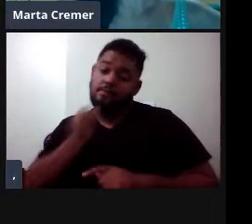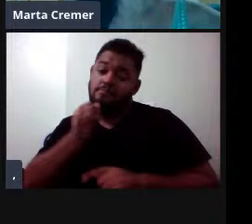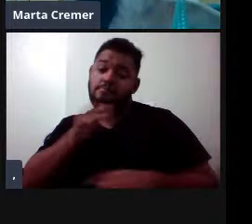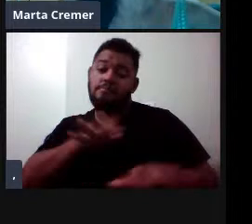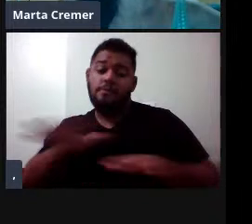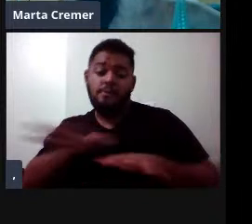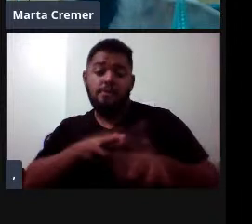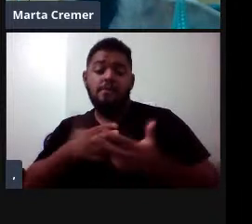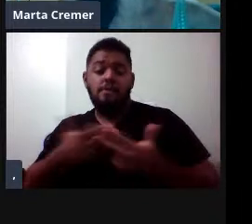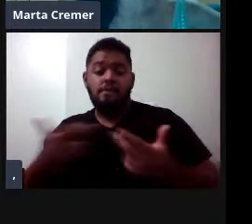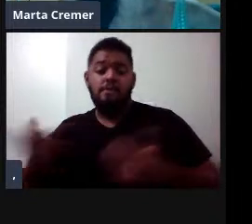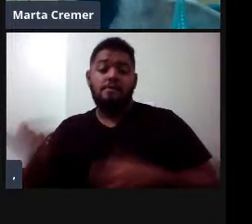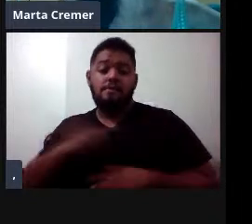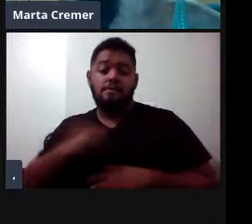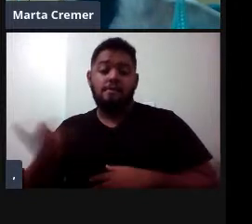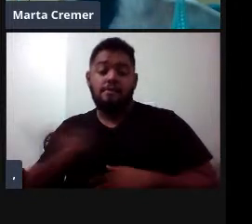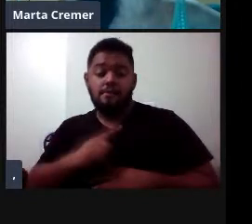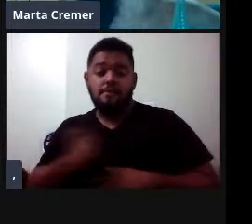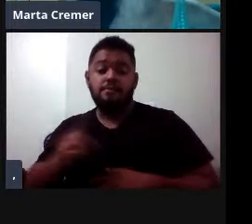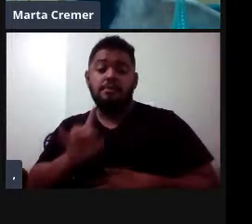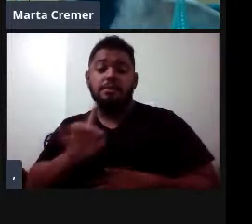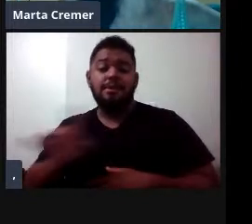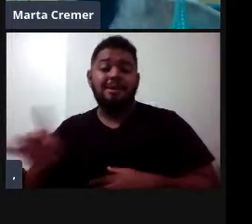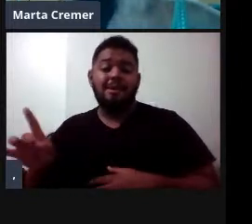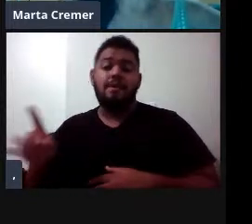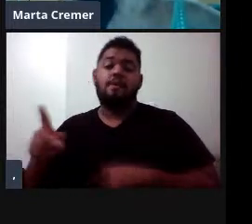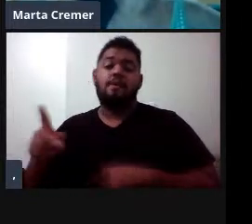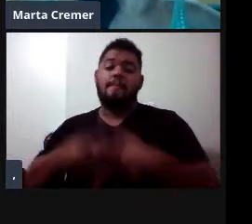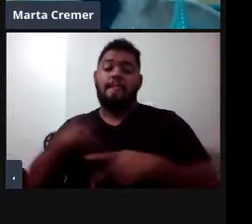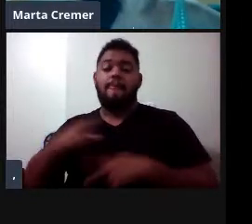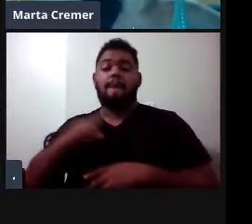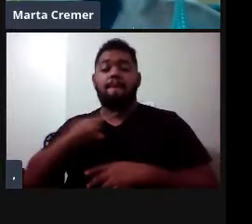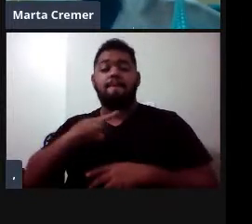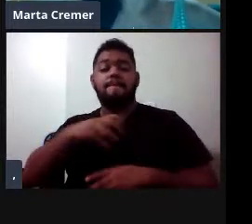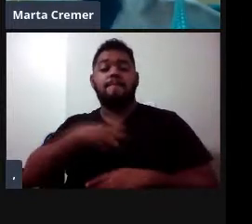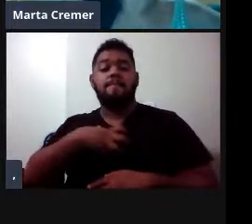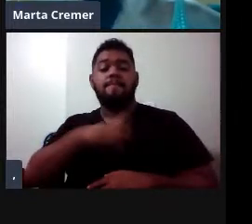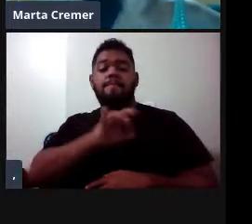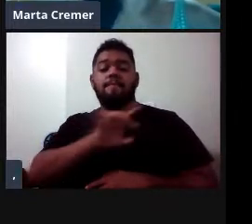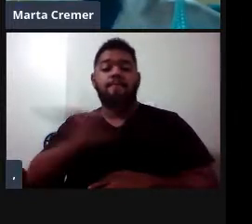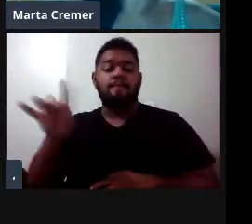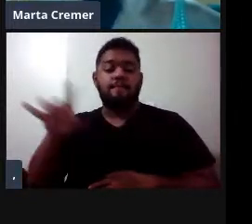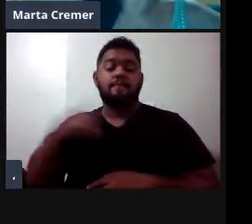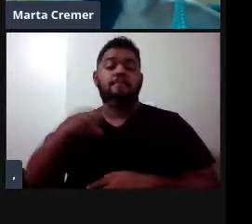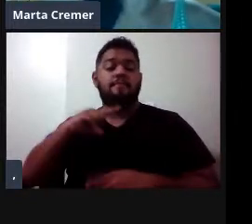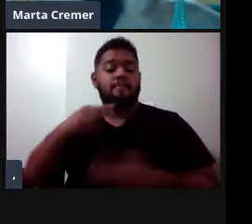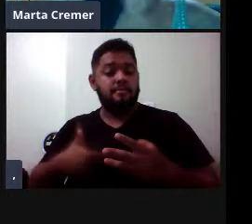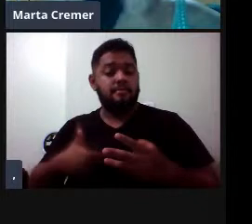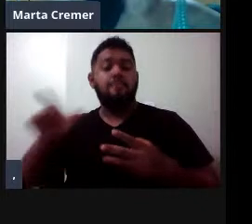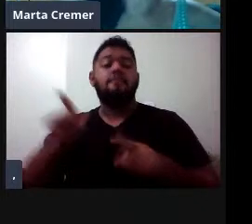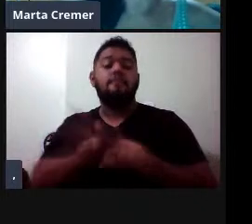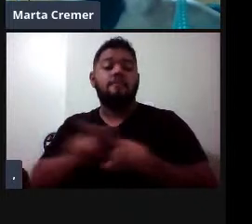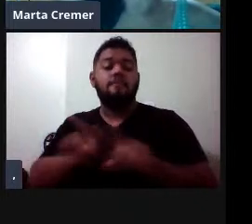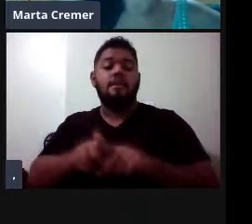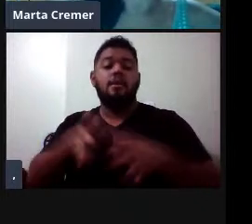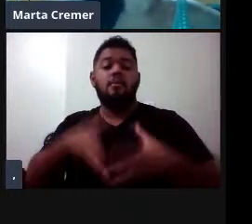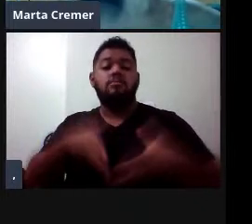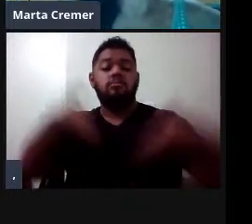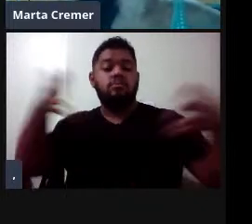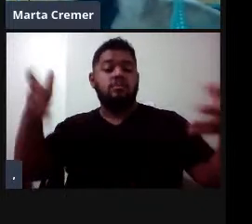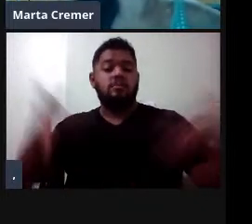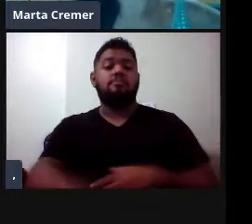específicas para cada população. depois a gente vai ter outros gigantes aqui, né, então temos